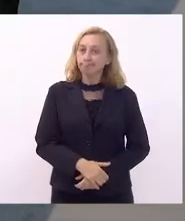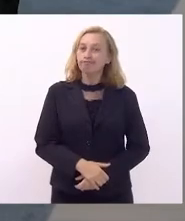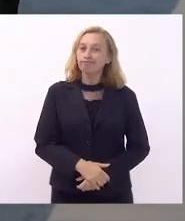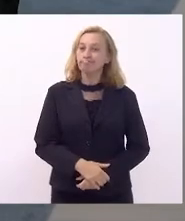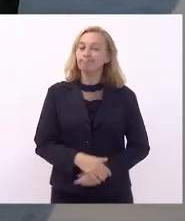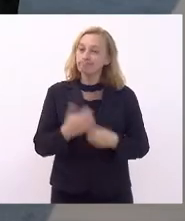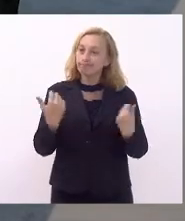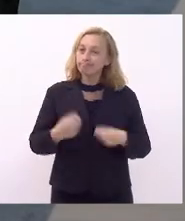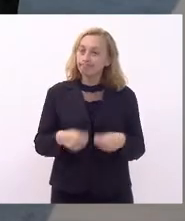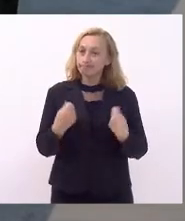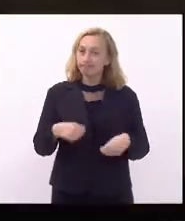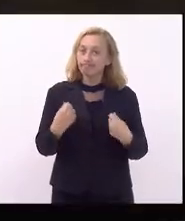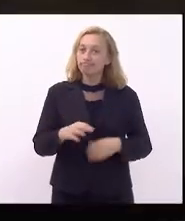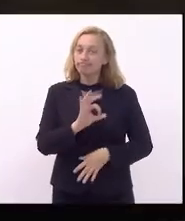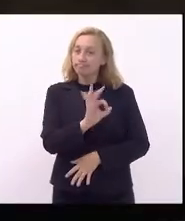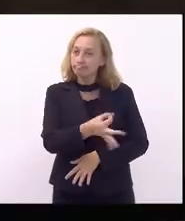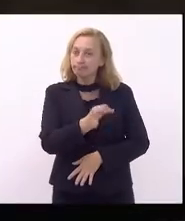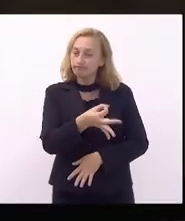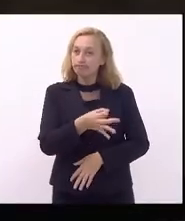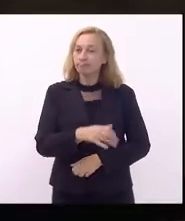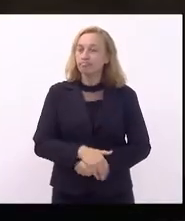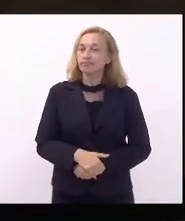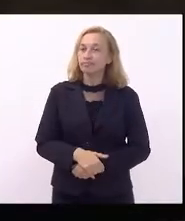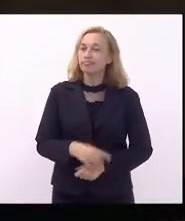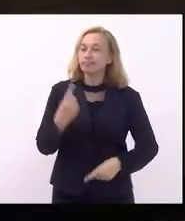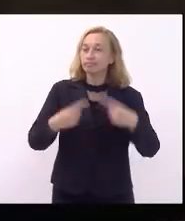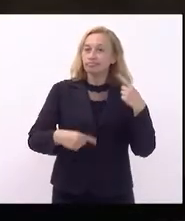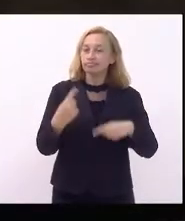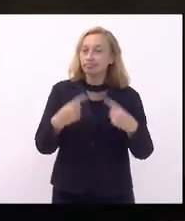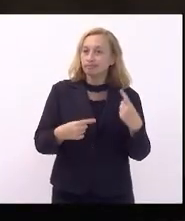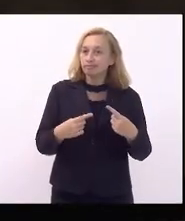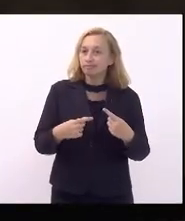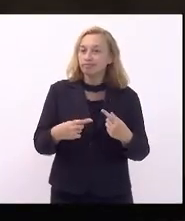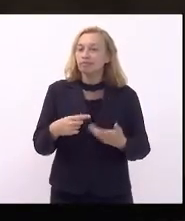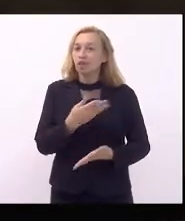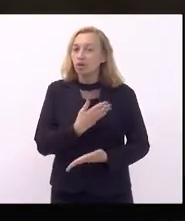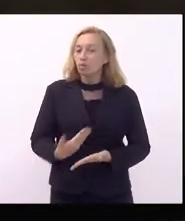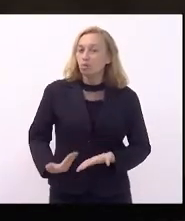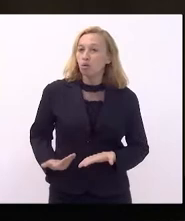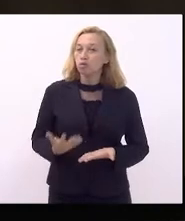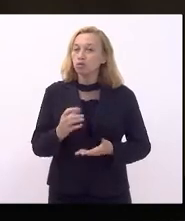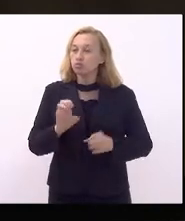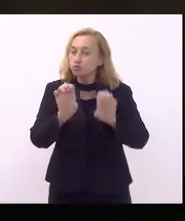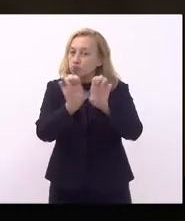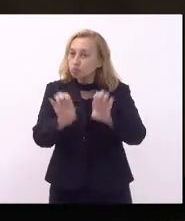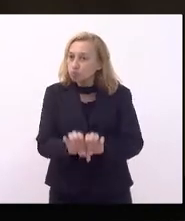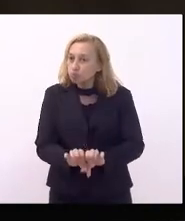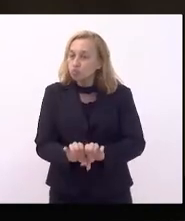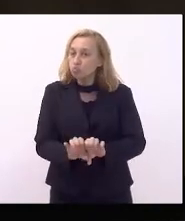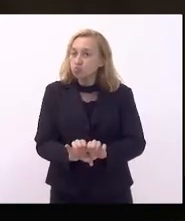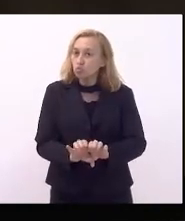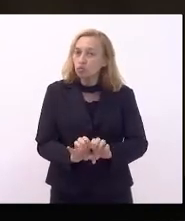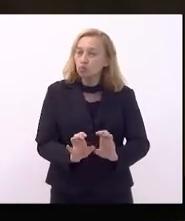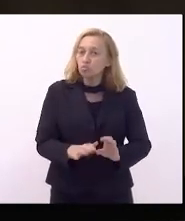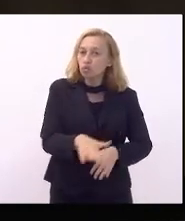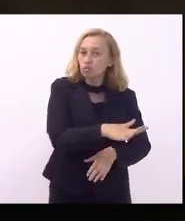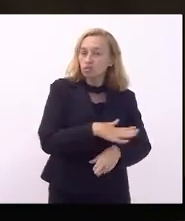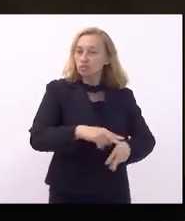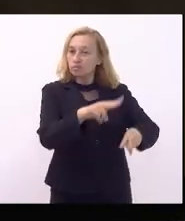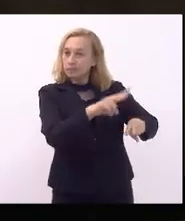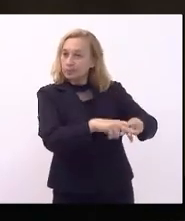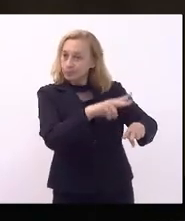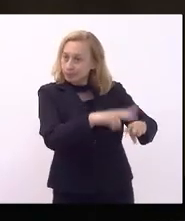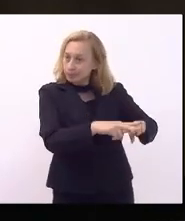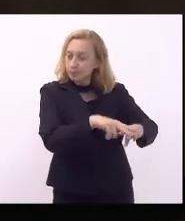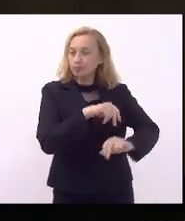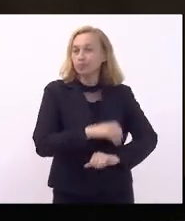é preciso que definitivamente a política pública que estrutura o sistema prisional e que